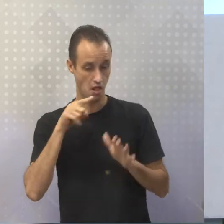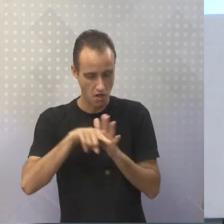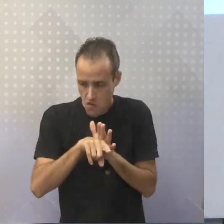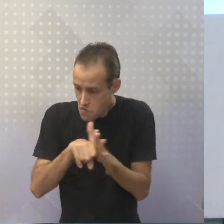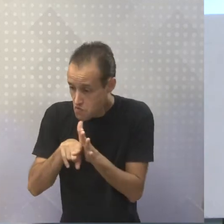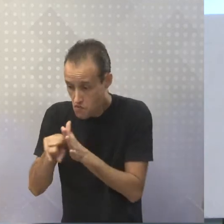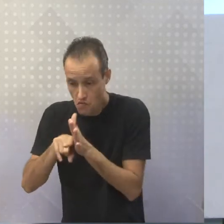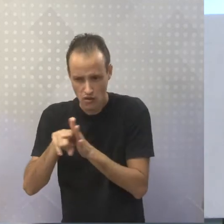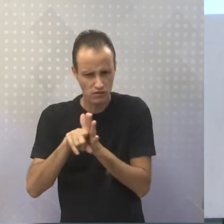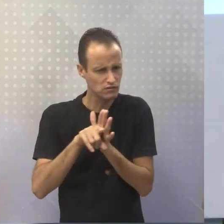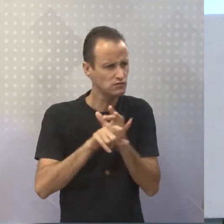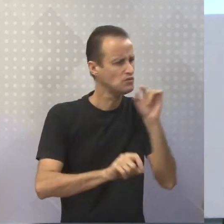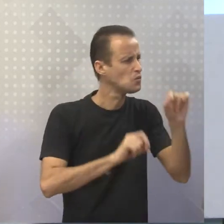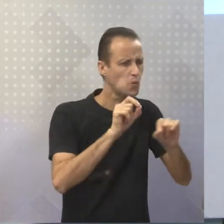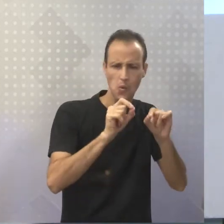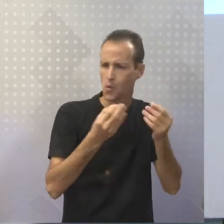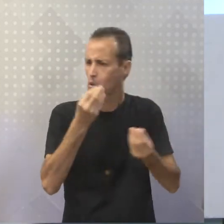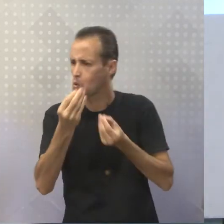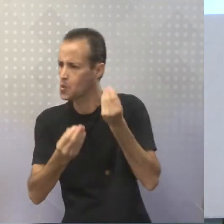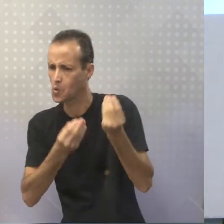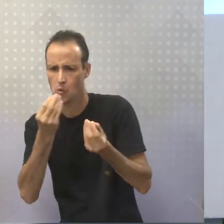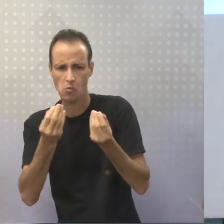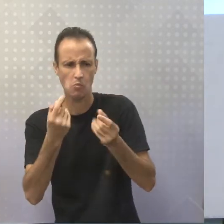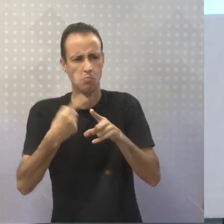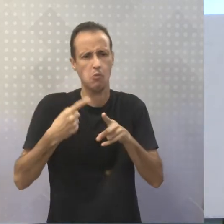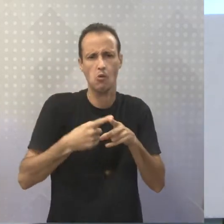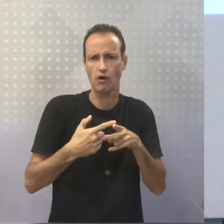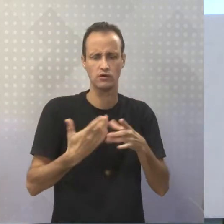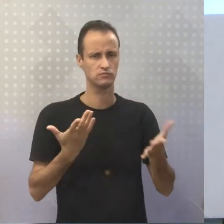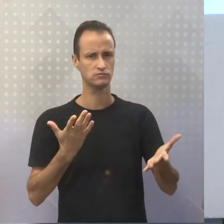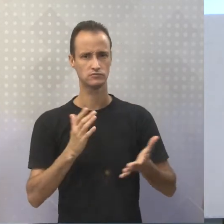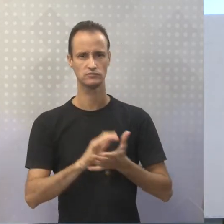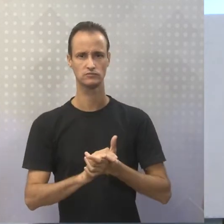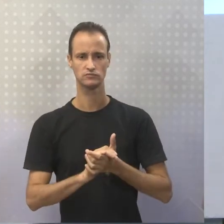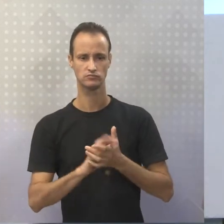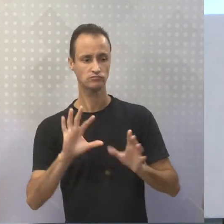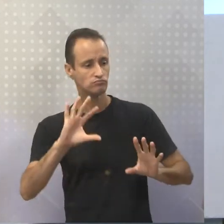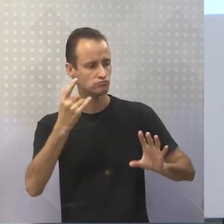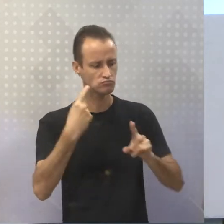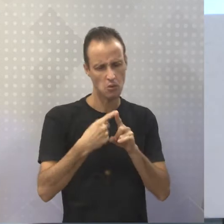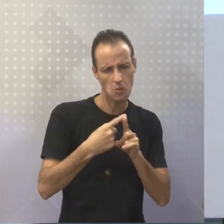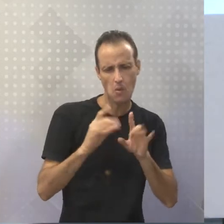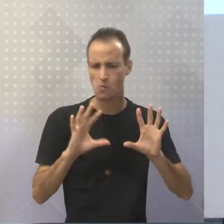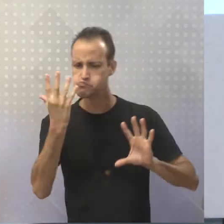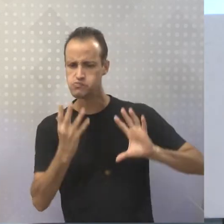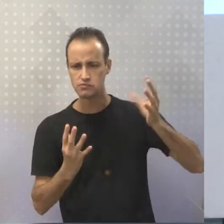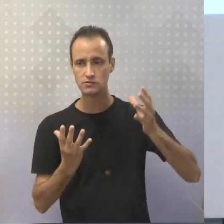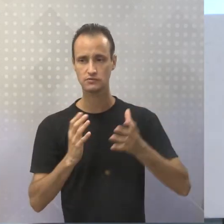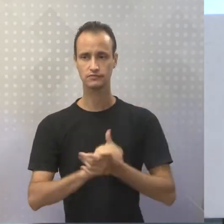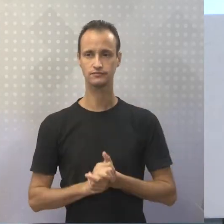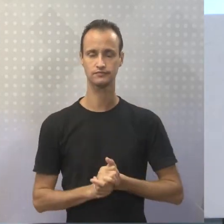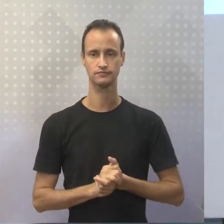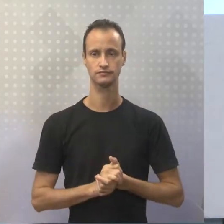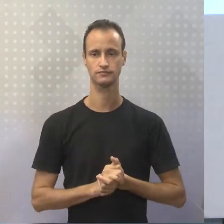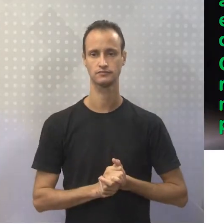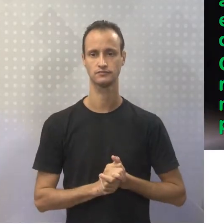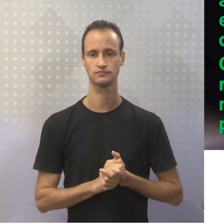Ou seja, perguntar como as causas do porquê que o fato aconteceu.